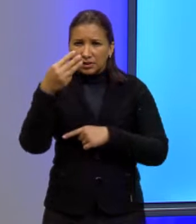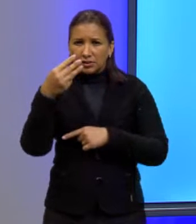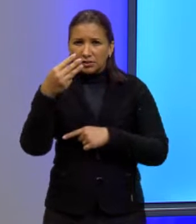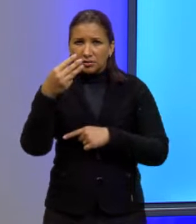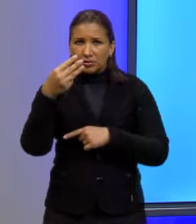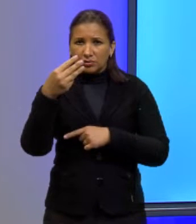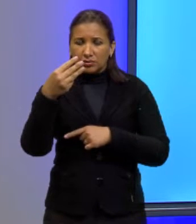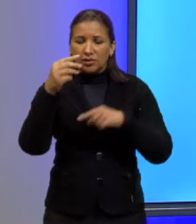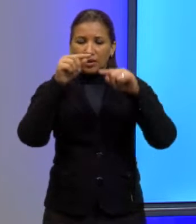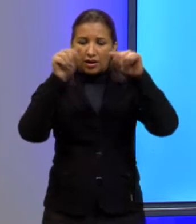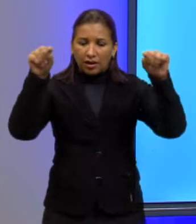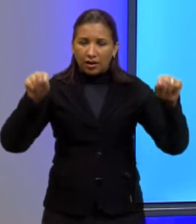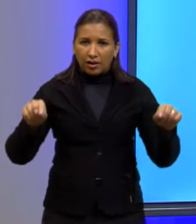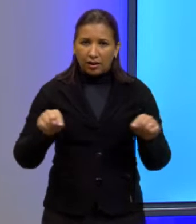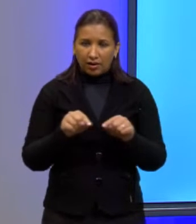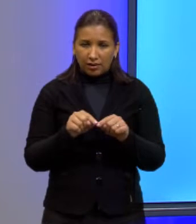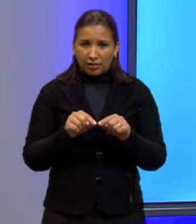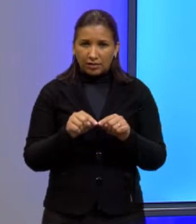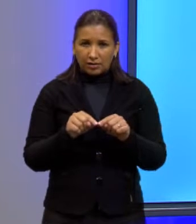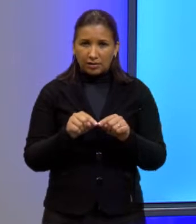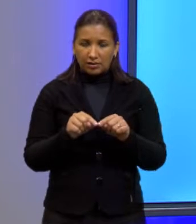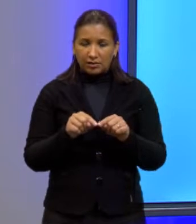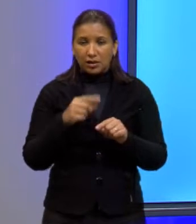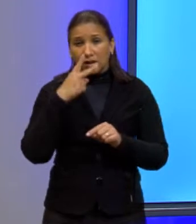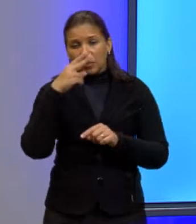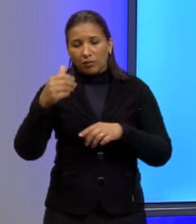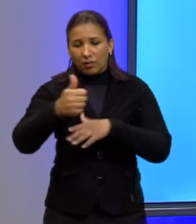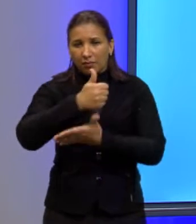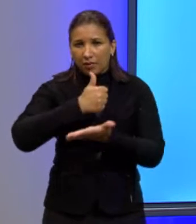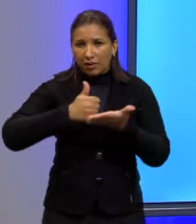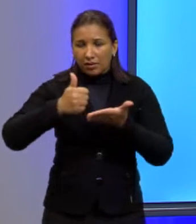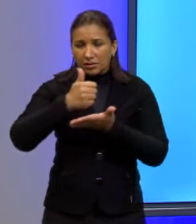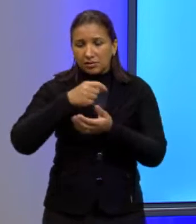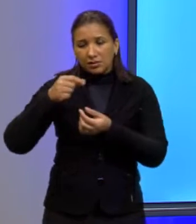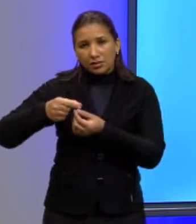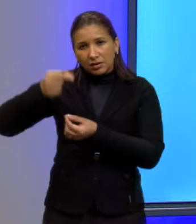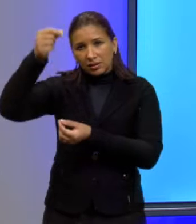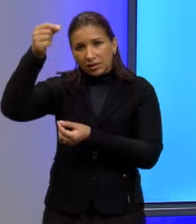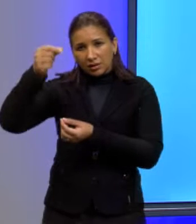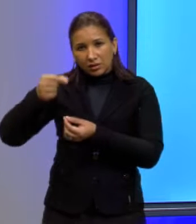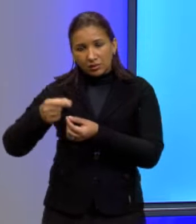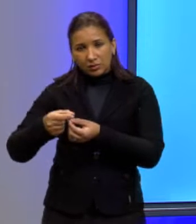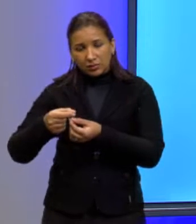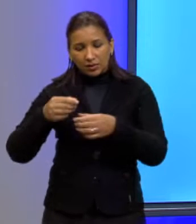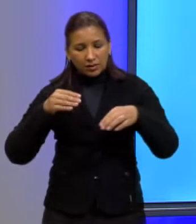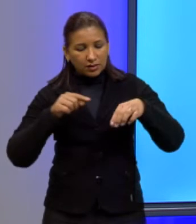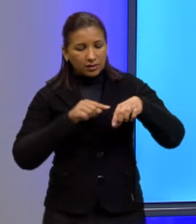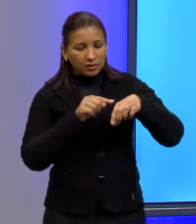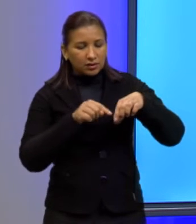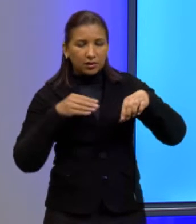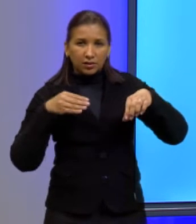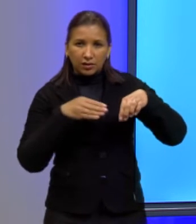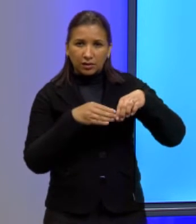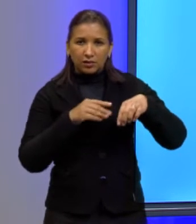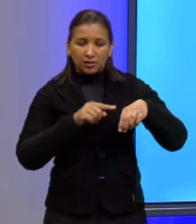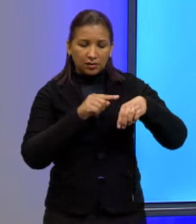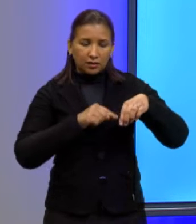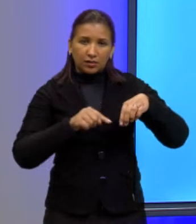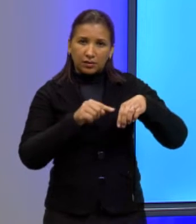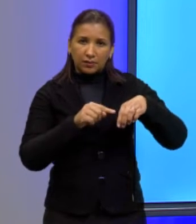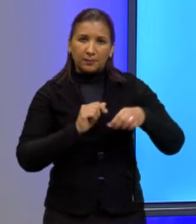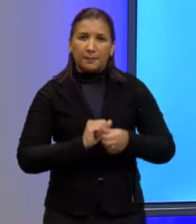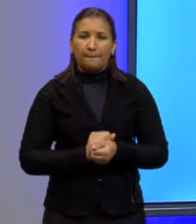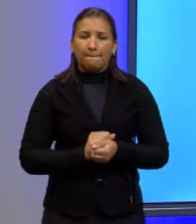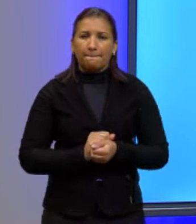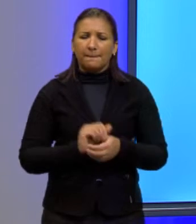cujas dimensões são respectivamente iguais à base e à altura da entrada do túnel. E aí,